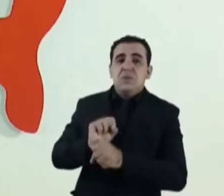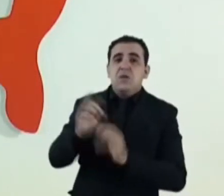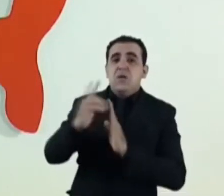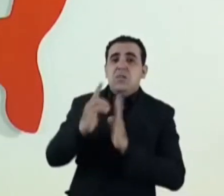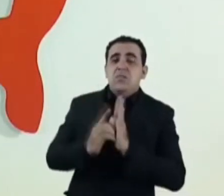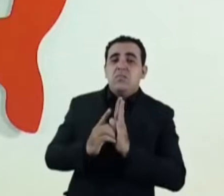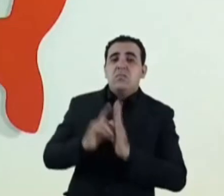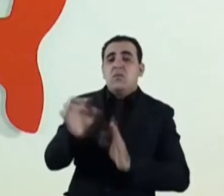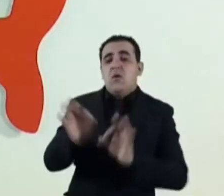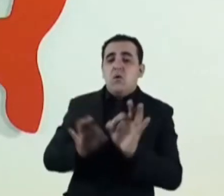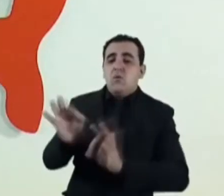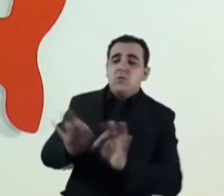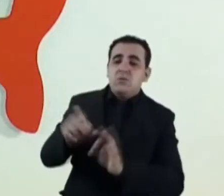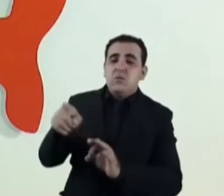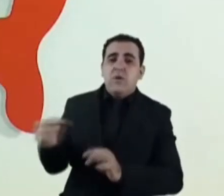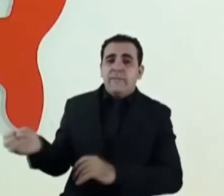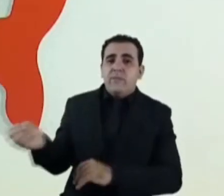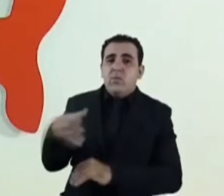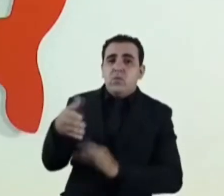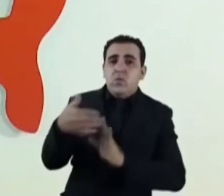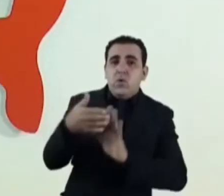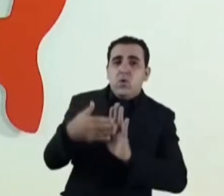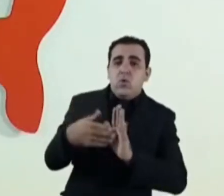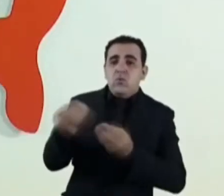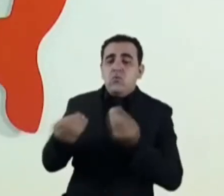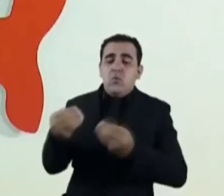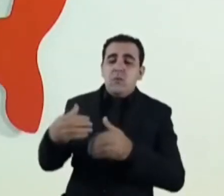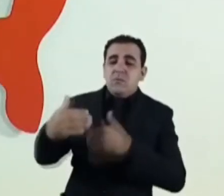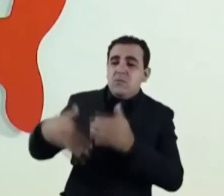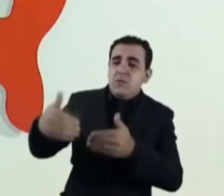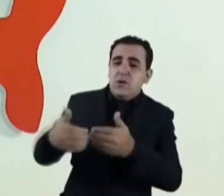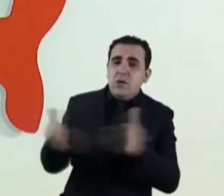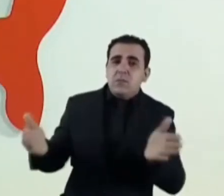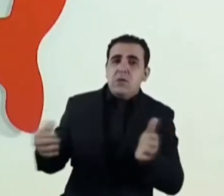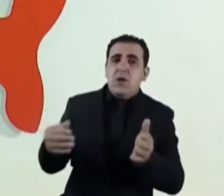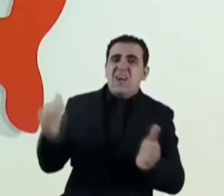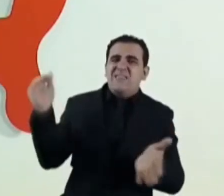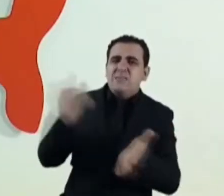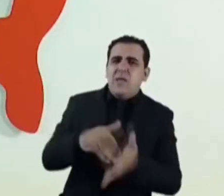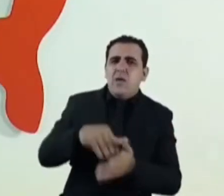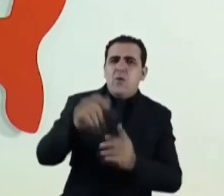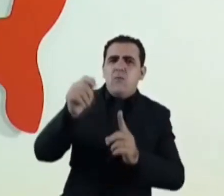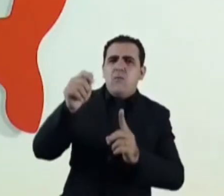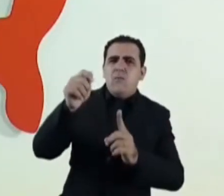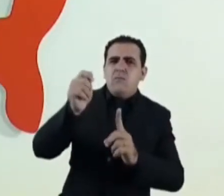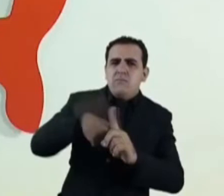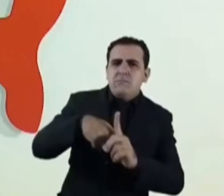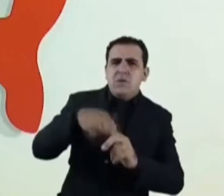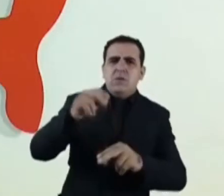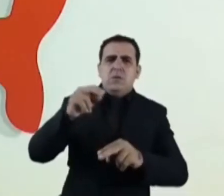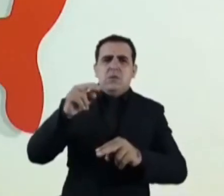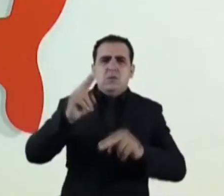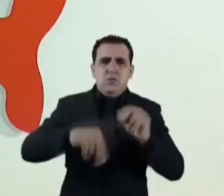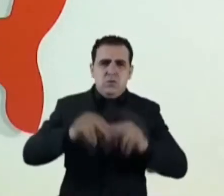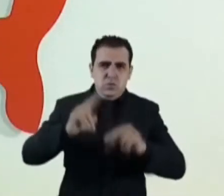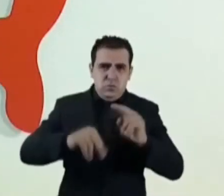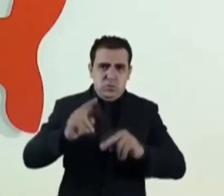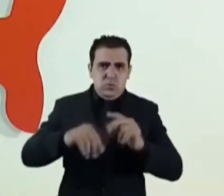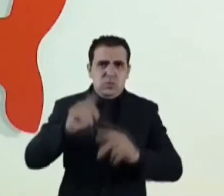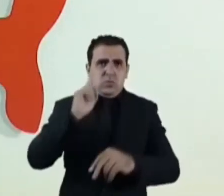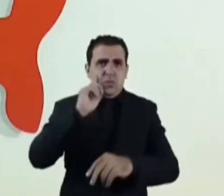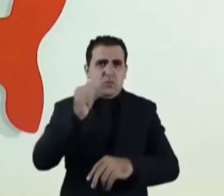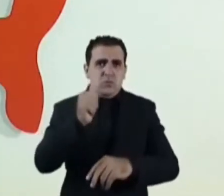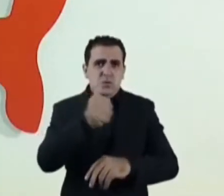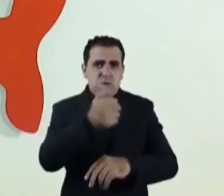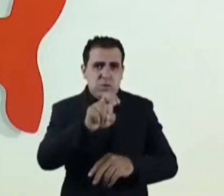de novos processos de abertura até o final do mês de junho. Nós temos as datas de